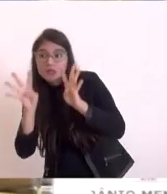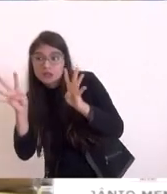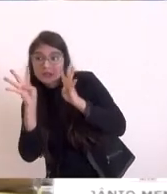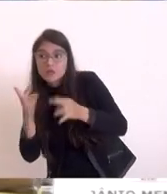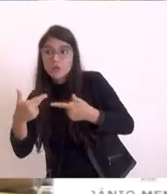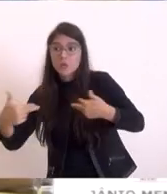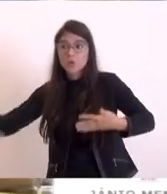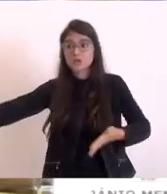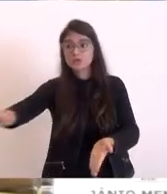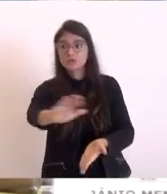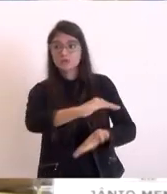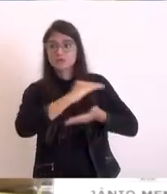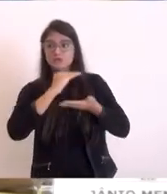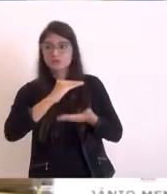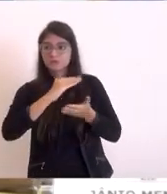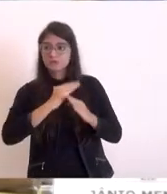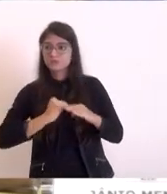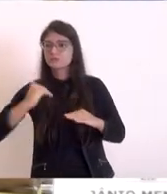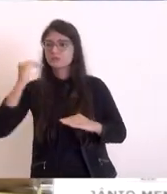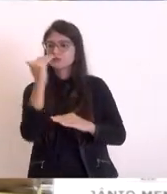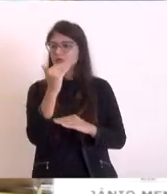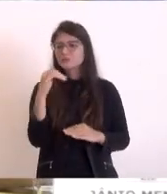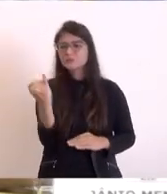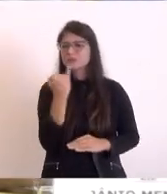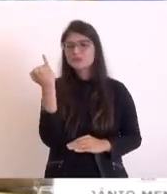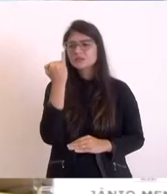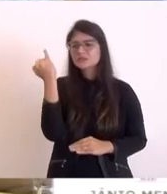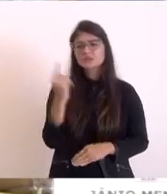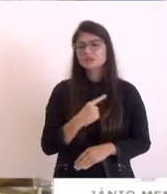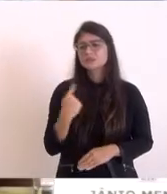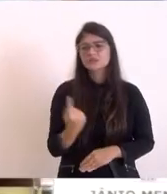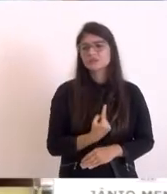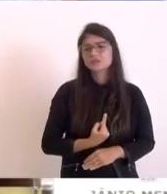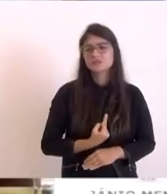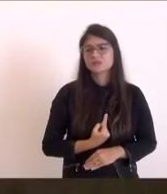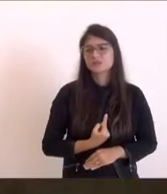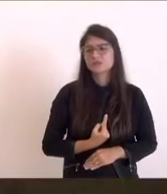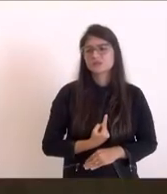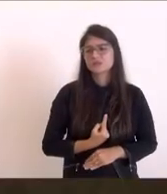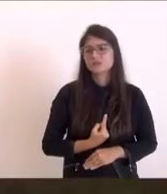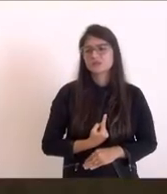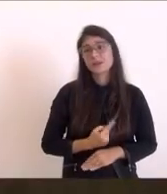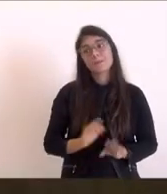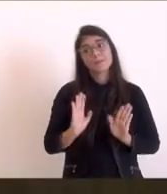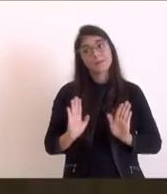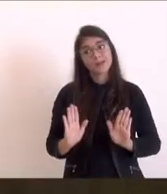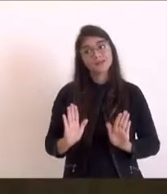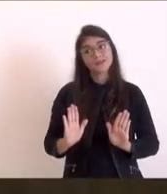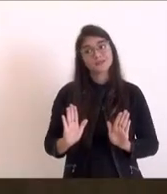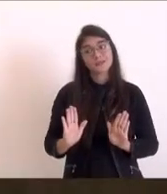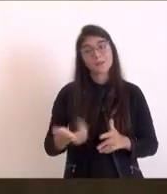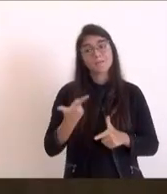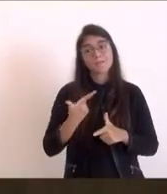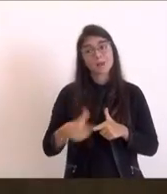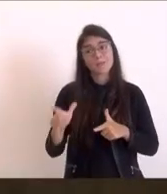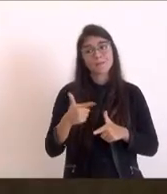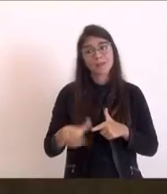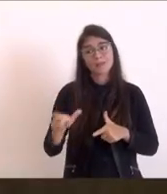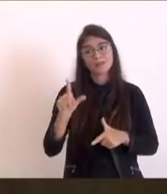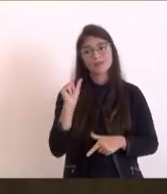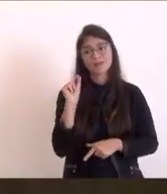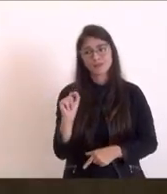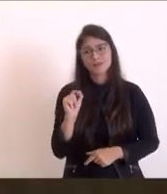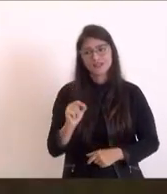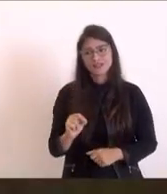fundo soberano da maior importância para todos nós mas aí fica um pepino para vocês porque olha